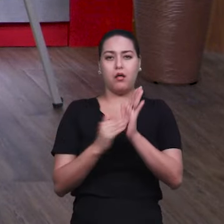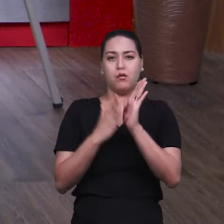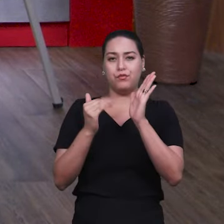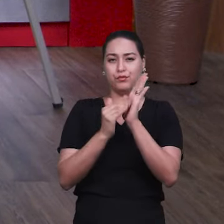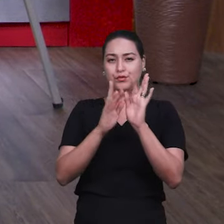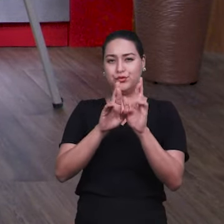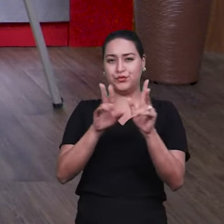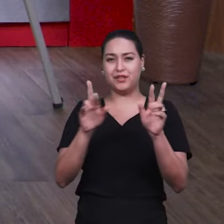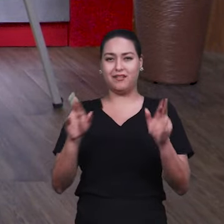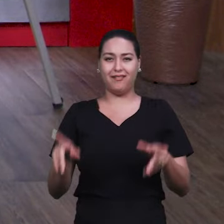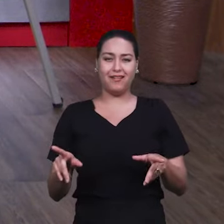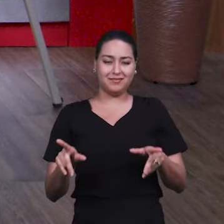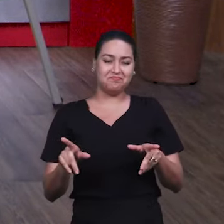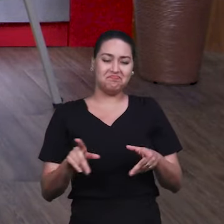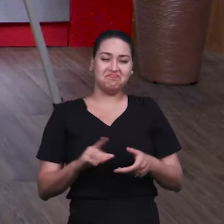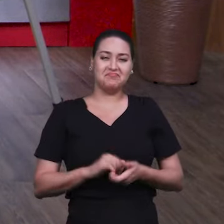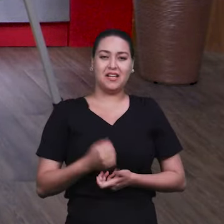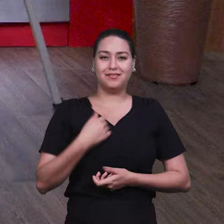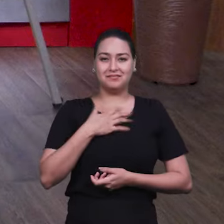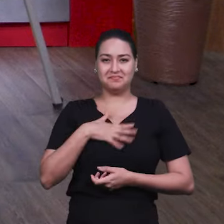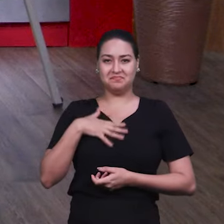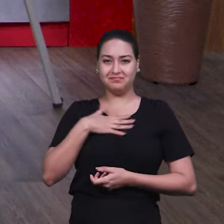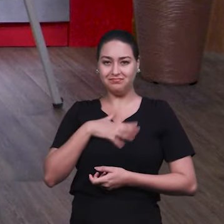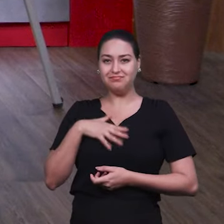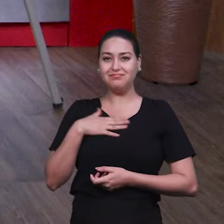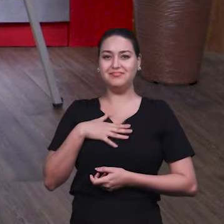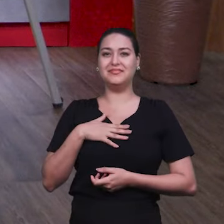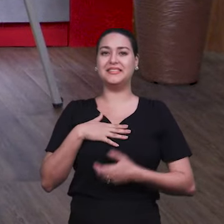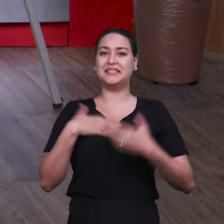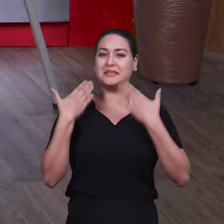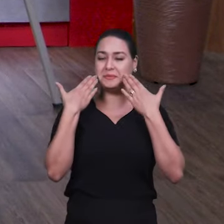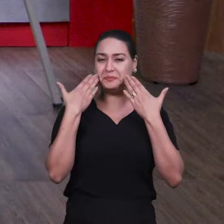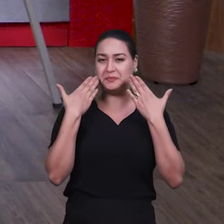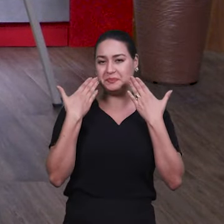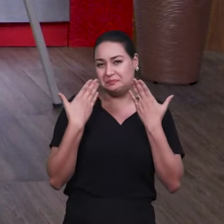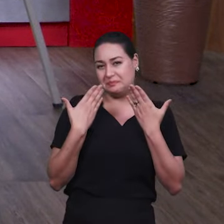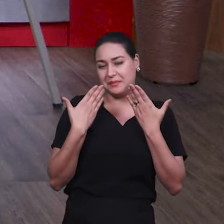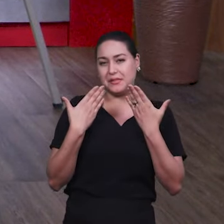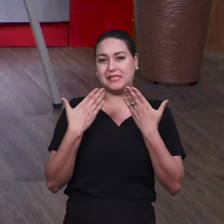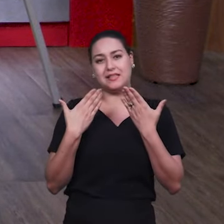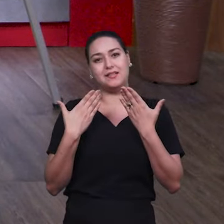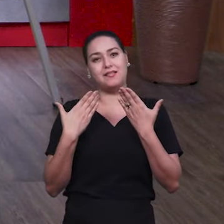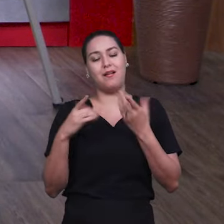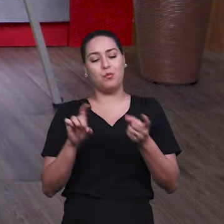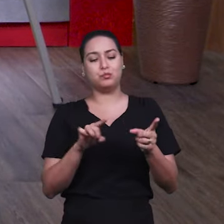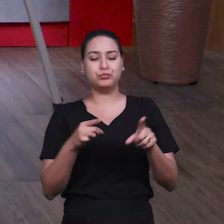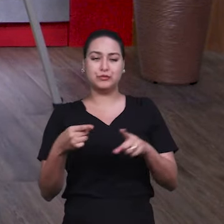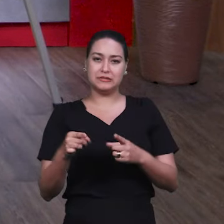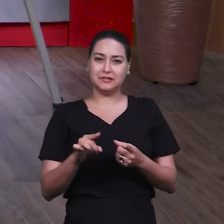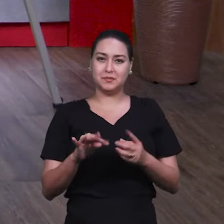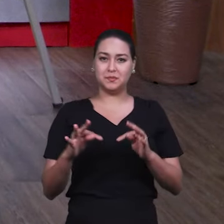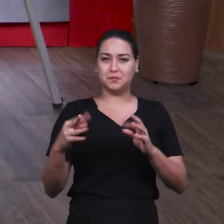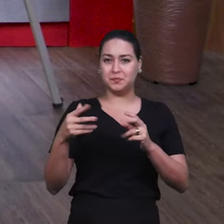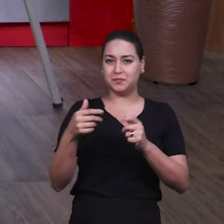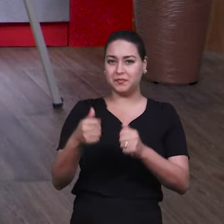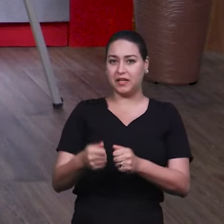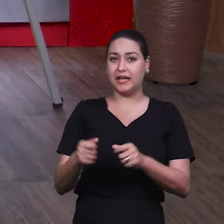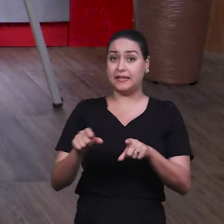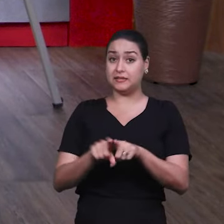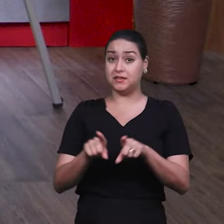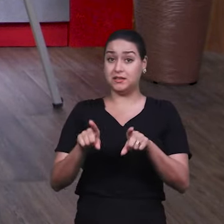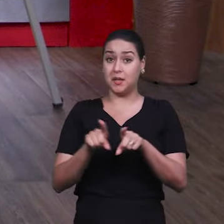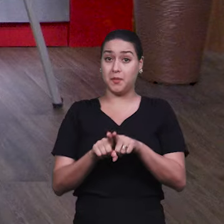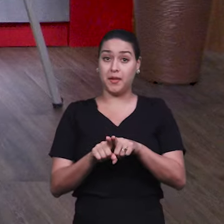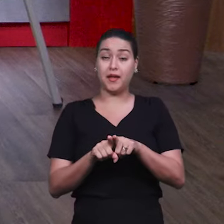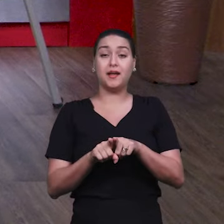para todo o público, né, que gosta, né, dessa, que aprecia, né, essa arte. Compositora também de muitos